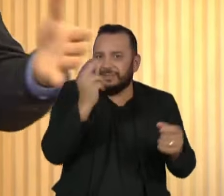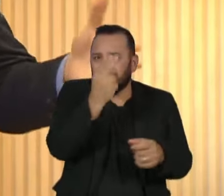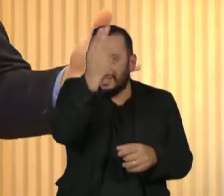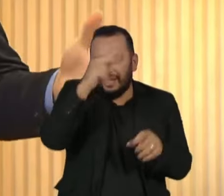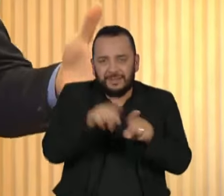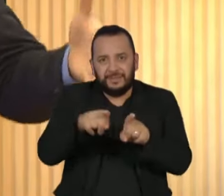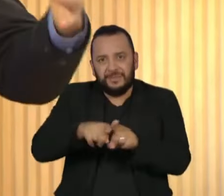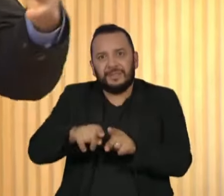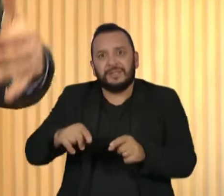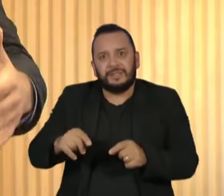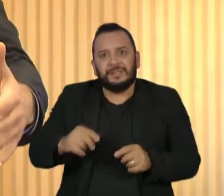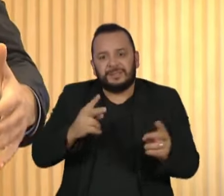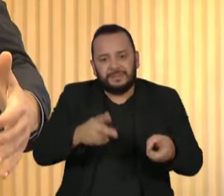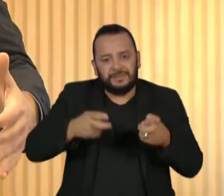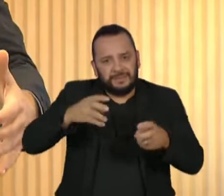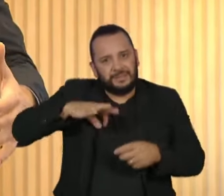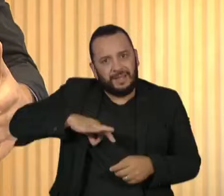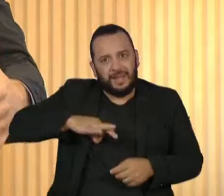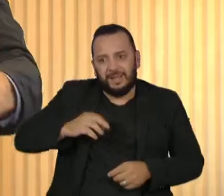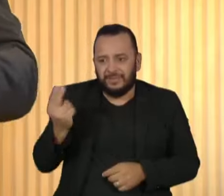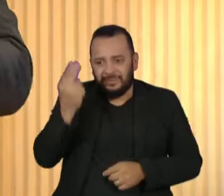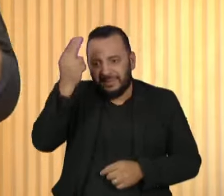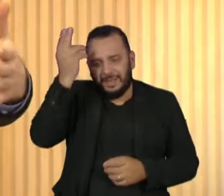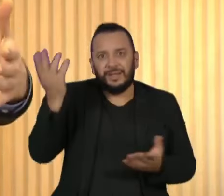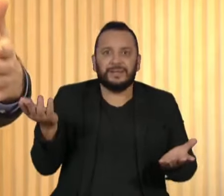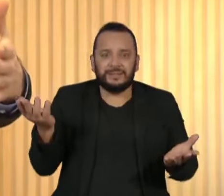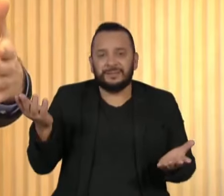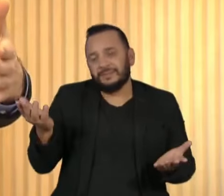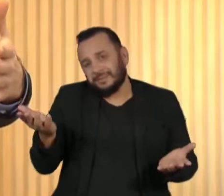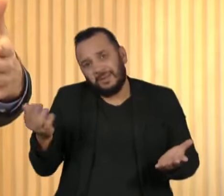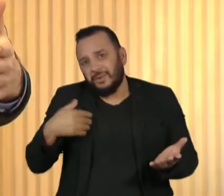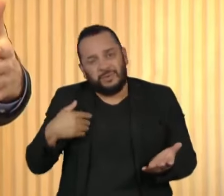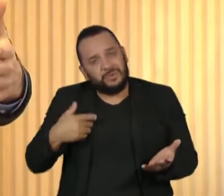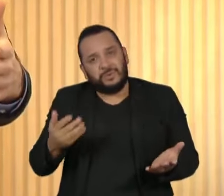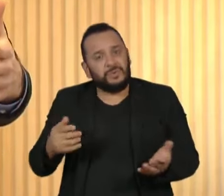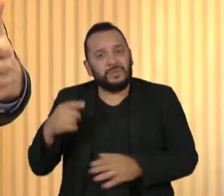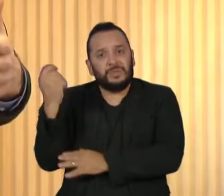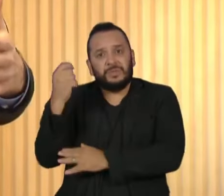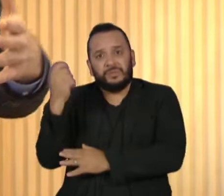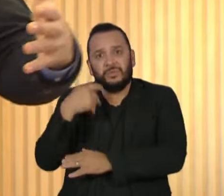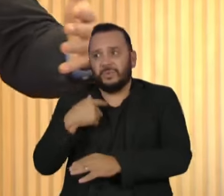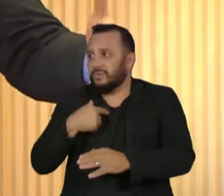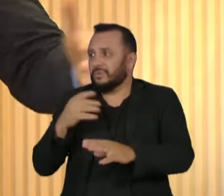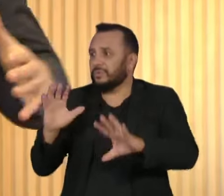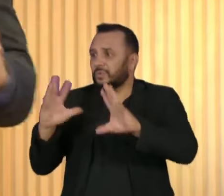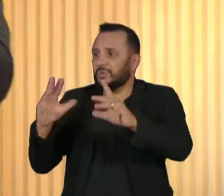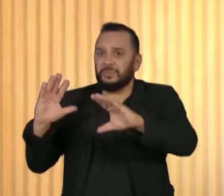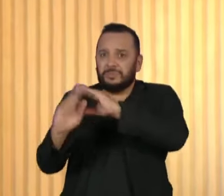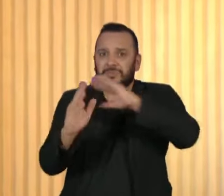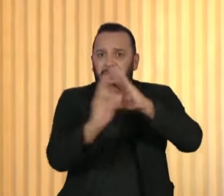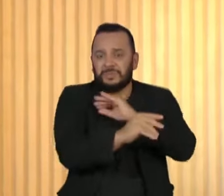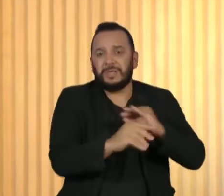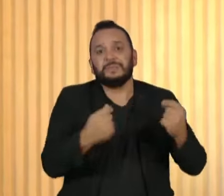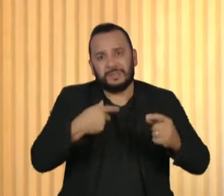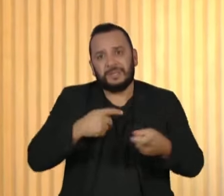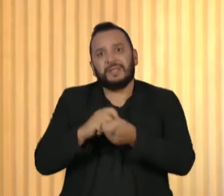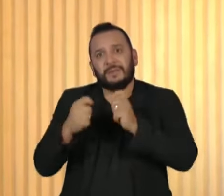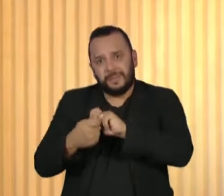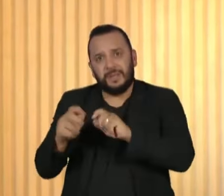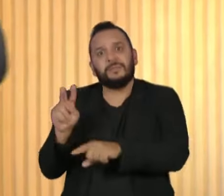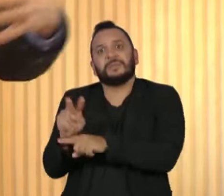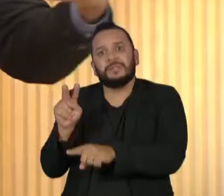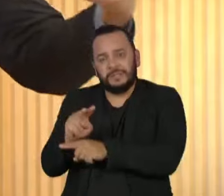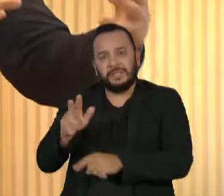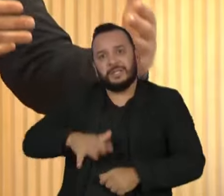atender a nossa população para que ela permaneça aqui. Senão, não haverá vida no Rio Grande do Sul se nós não soubermos nos adaptar para proteger as cidades e termos